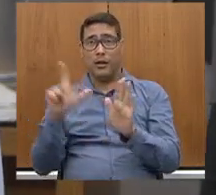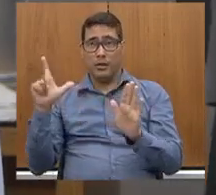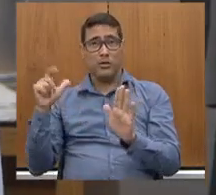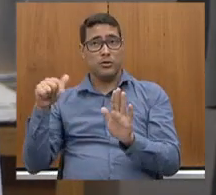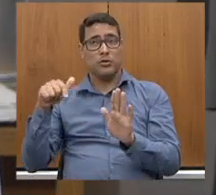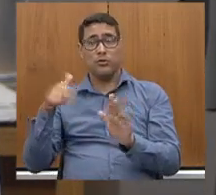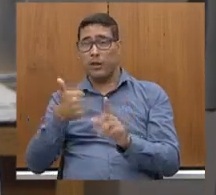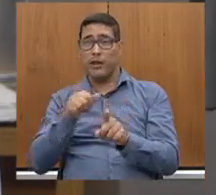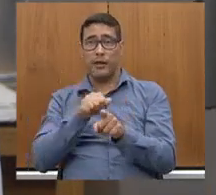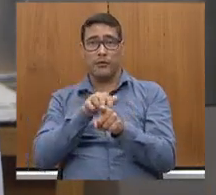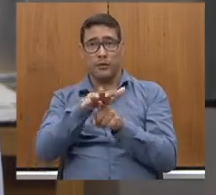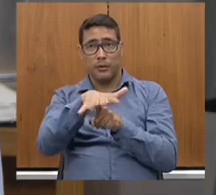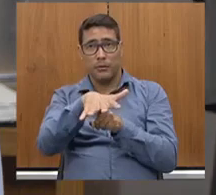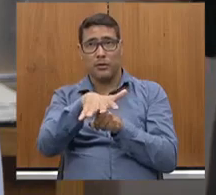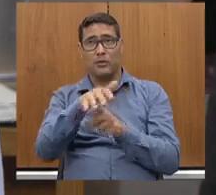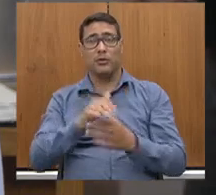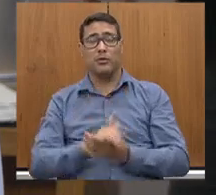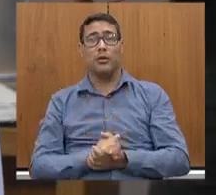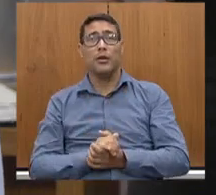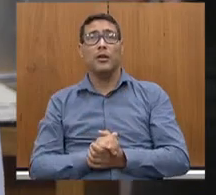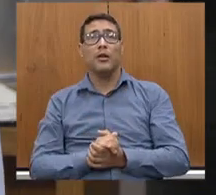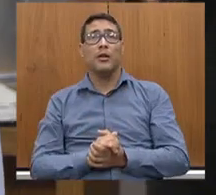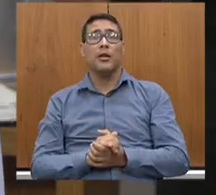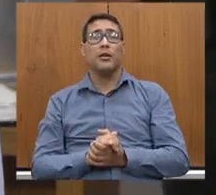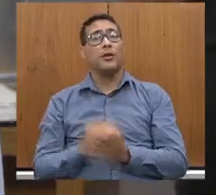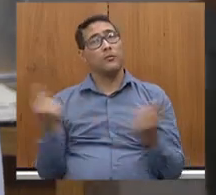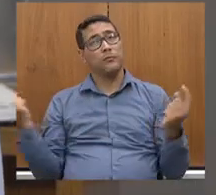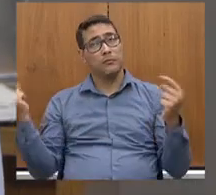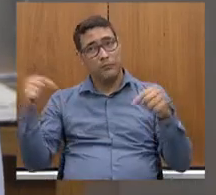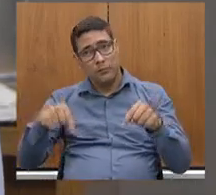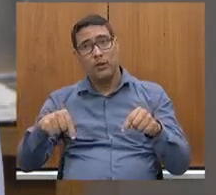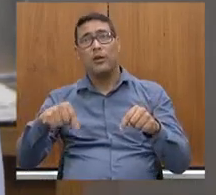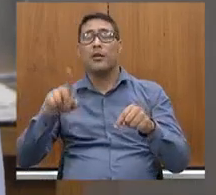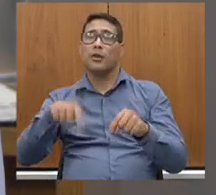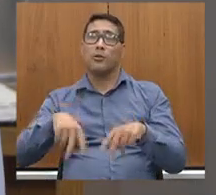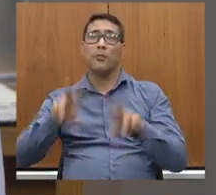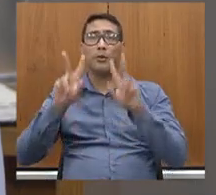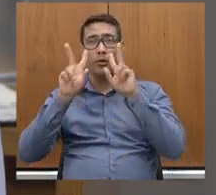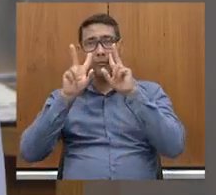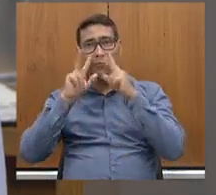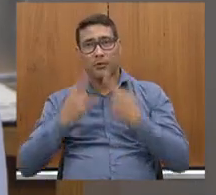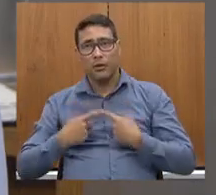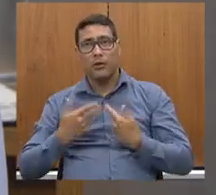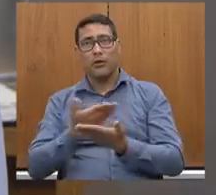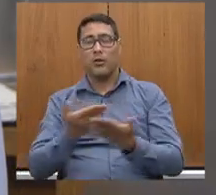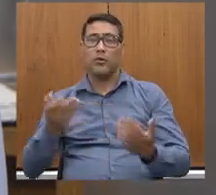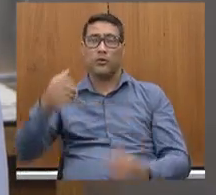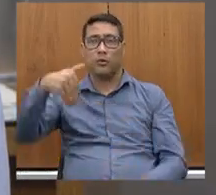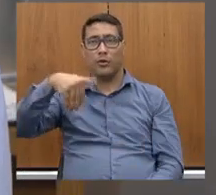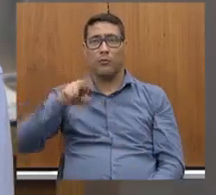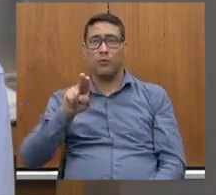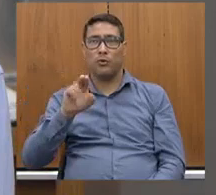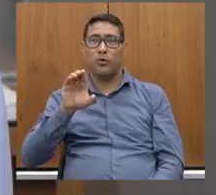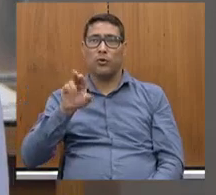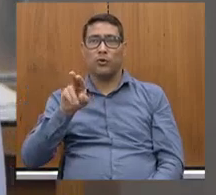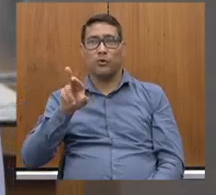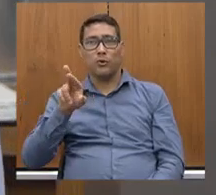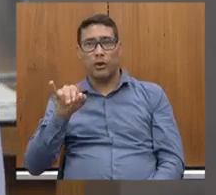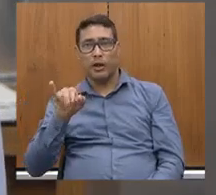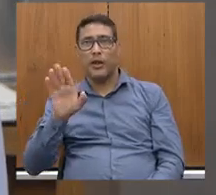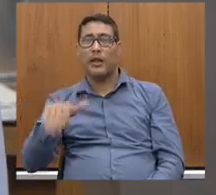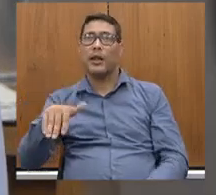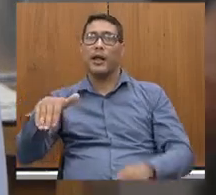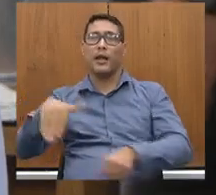demandas. Então, fica aqui o meu reconhecimento, deputado Gustavo, porque o Mucuri, a Estrada do Boi,